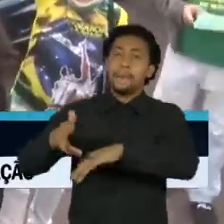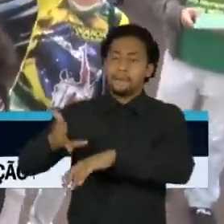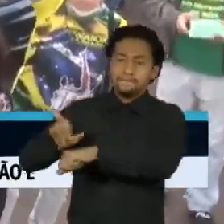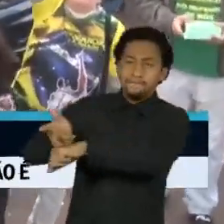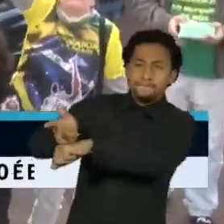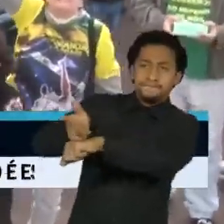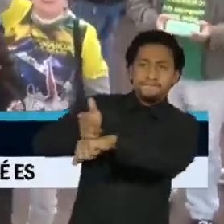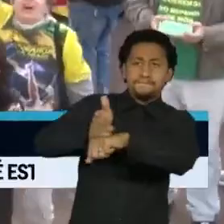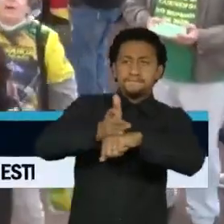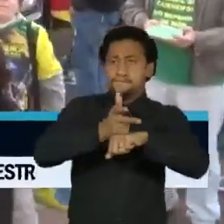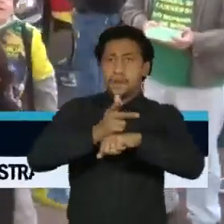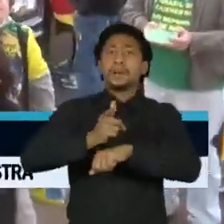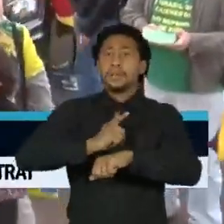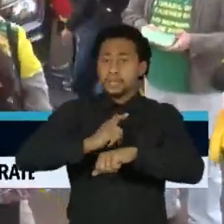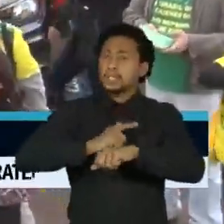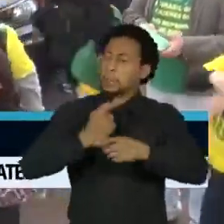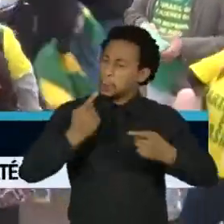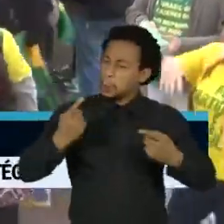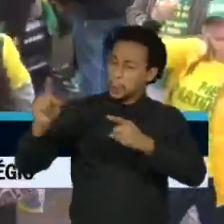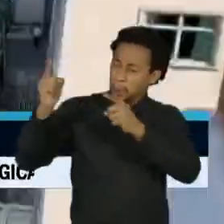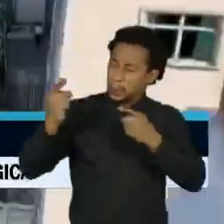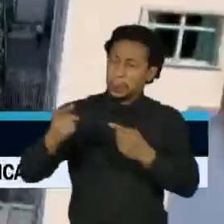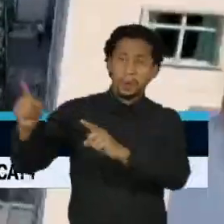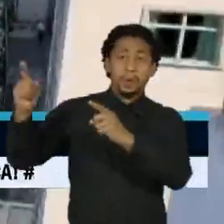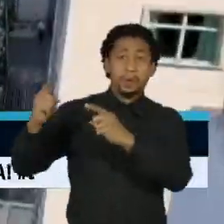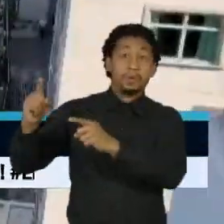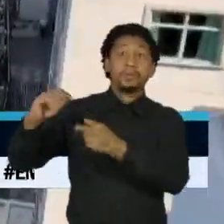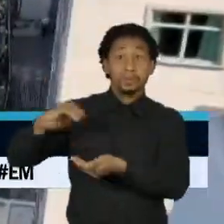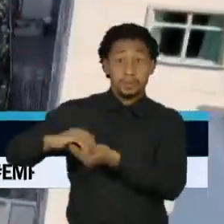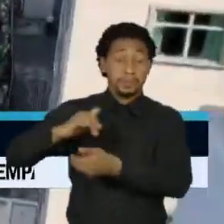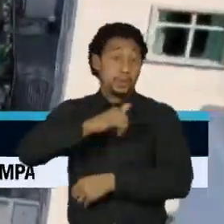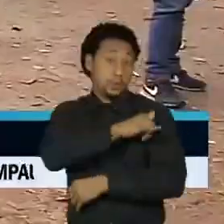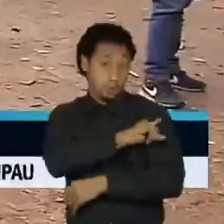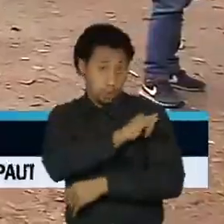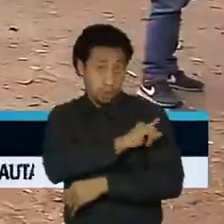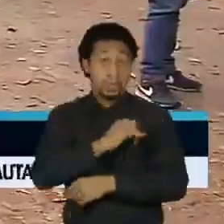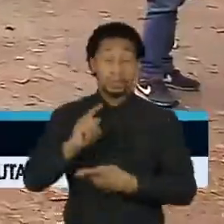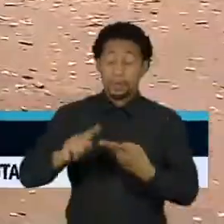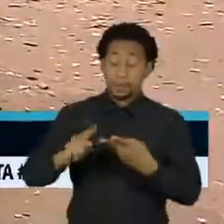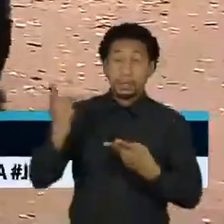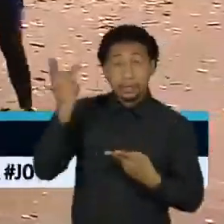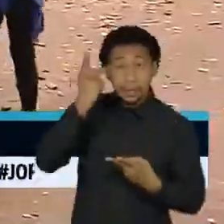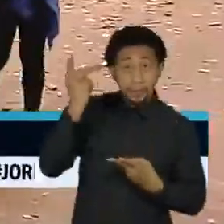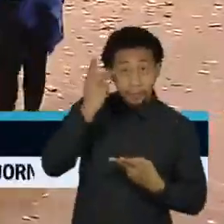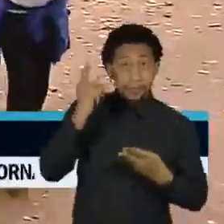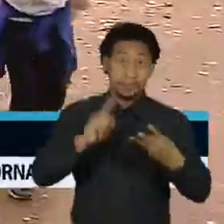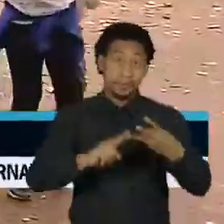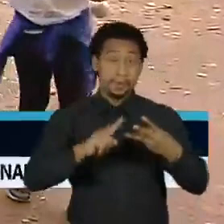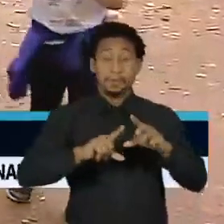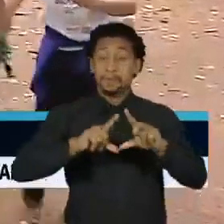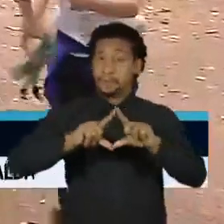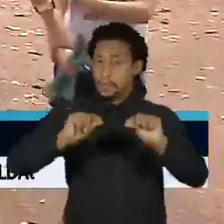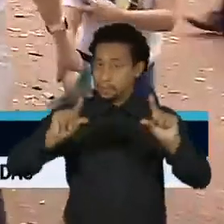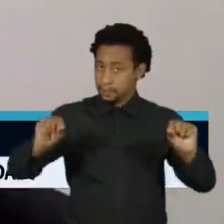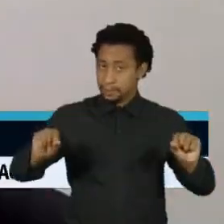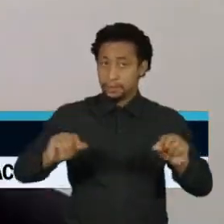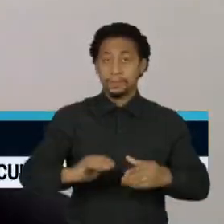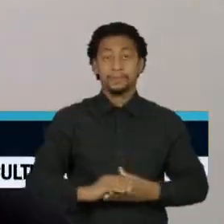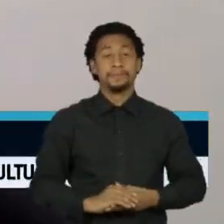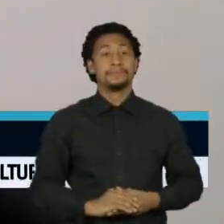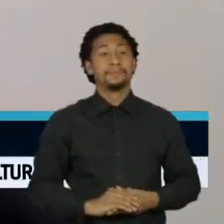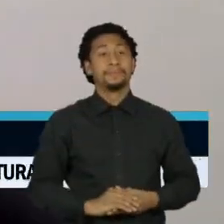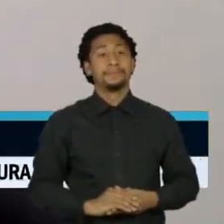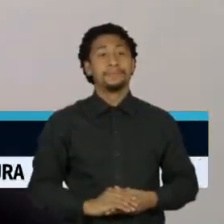registrados ataques aos ministros do Supremo no Rio de Janeiro, em São Paulo e Brasília. Houve uma